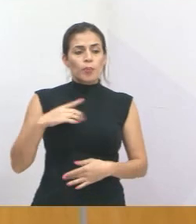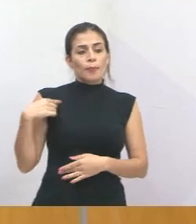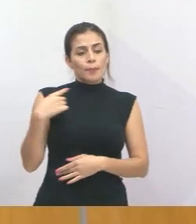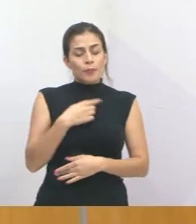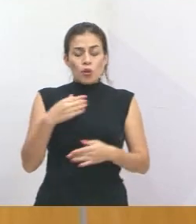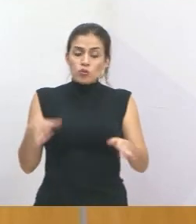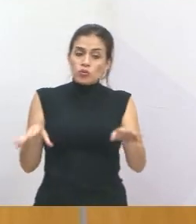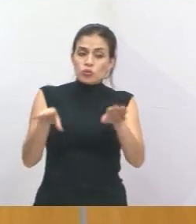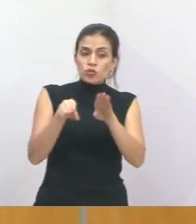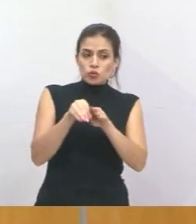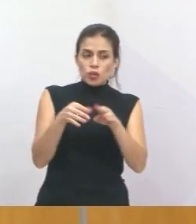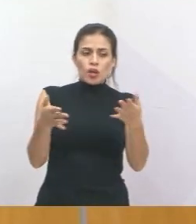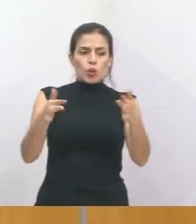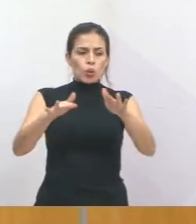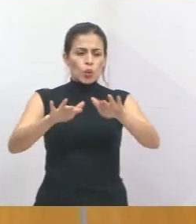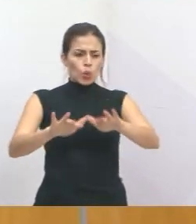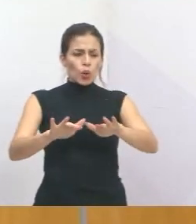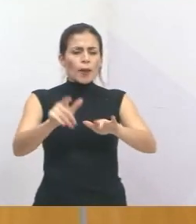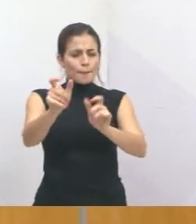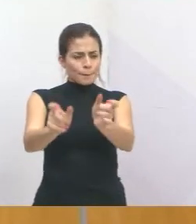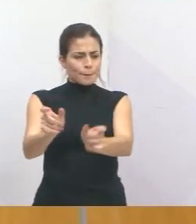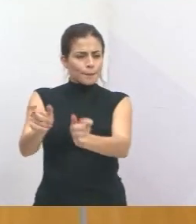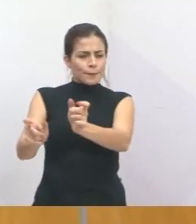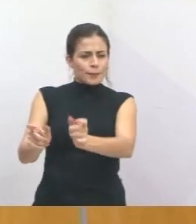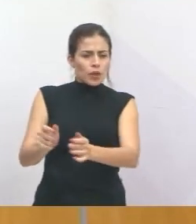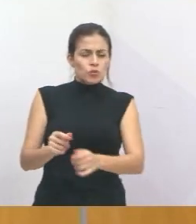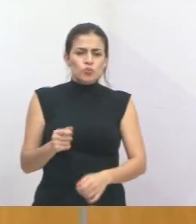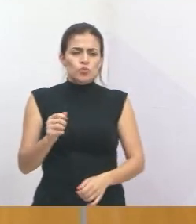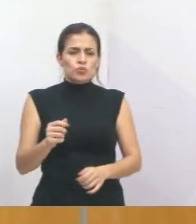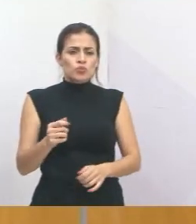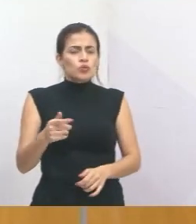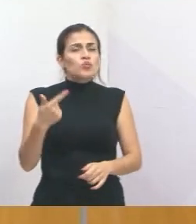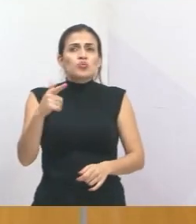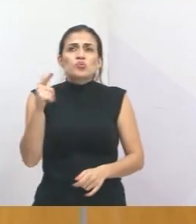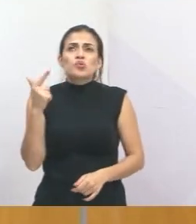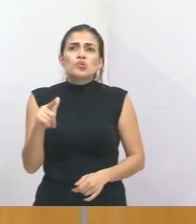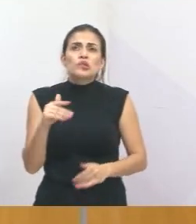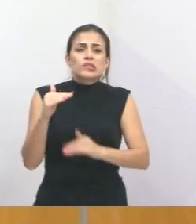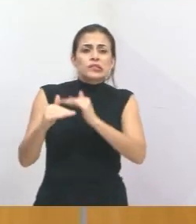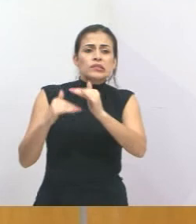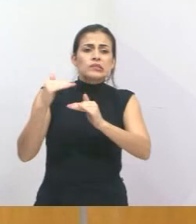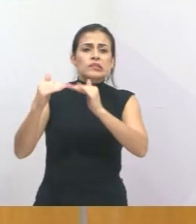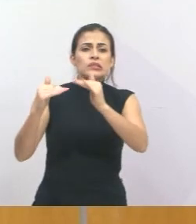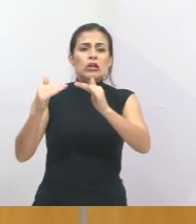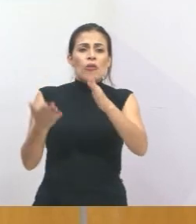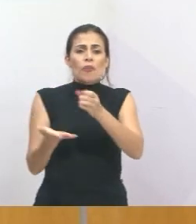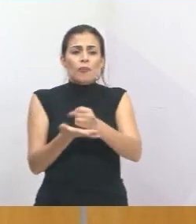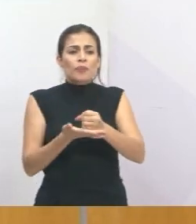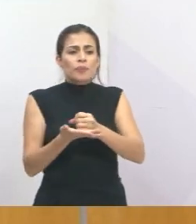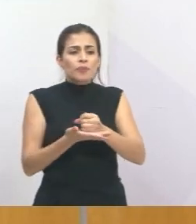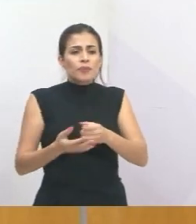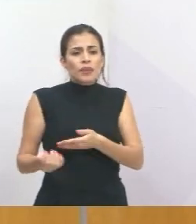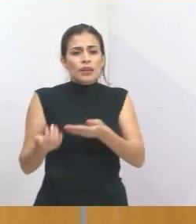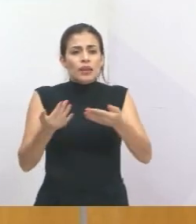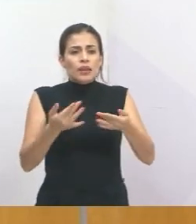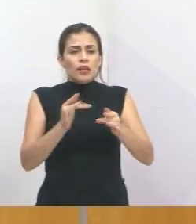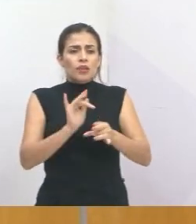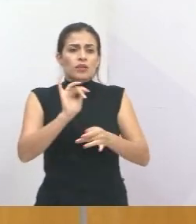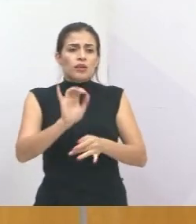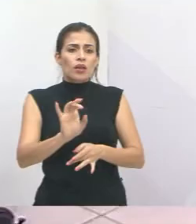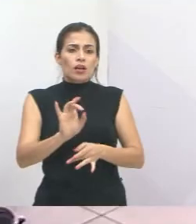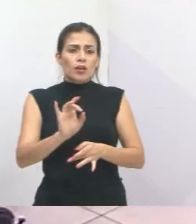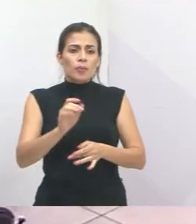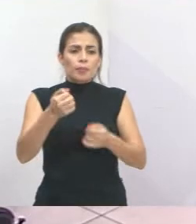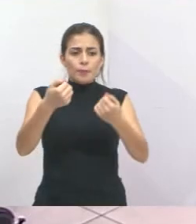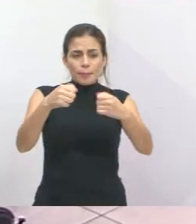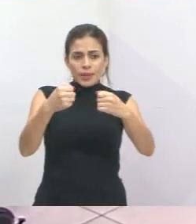incluindo essas pessoas. Não existe crescimento sustentável se a gente não consegue incluir aqueles que mais precisam. Presidente, É 15 minutos